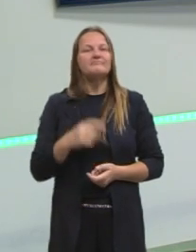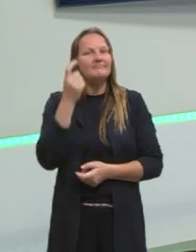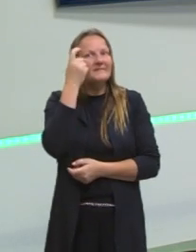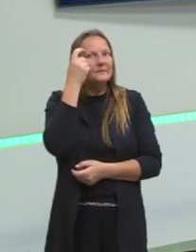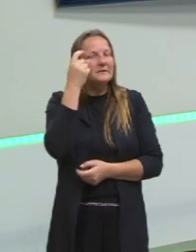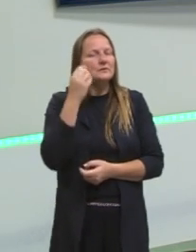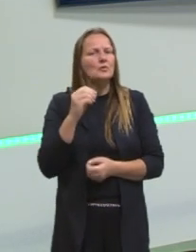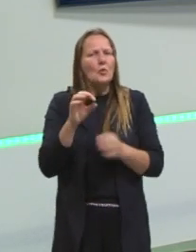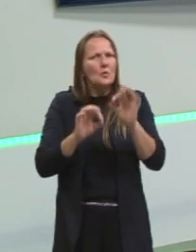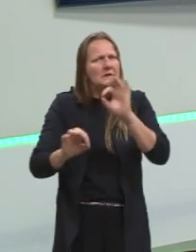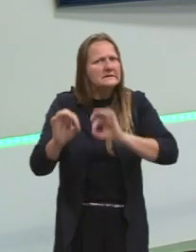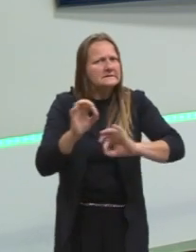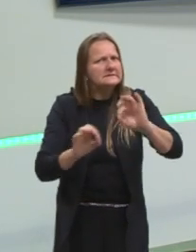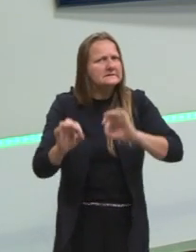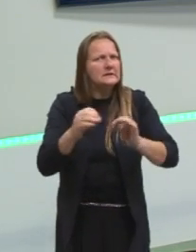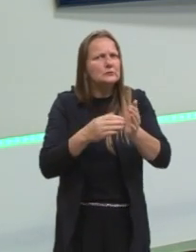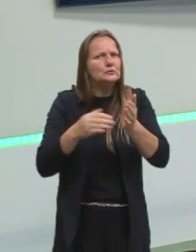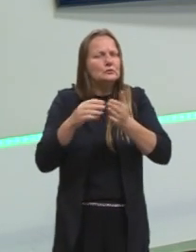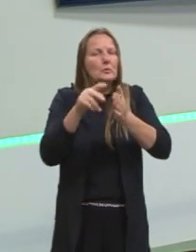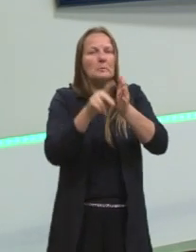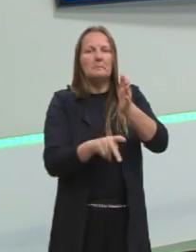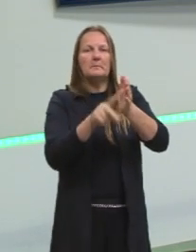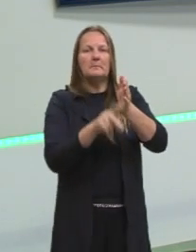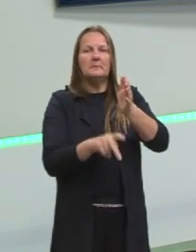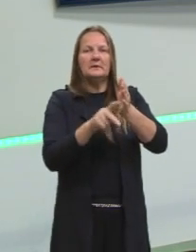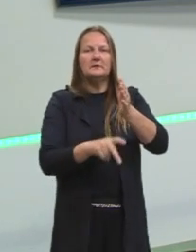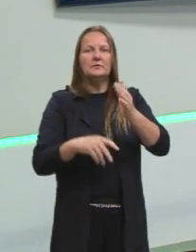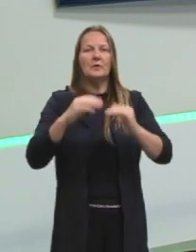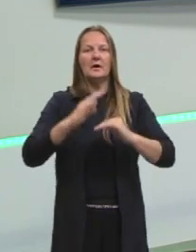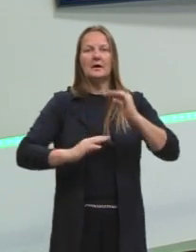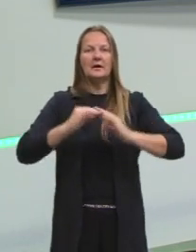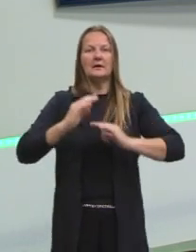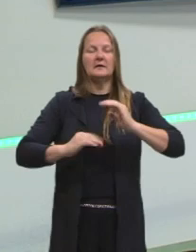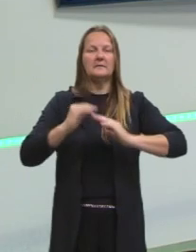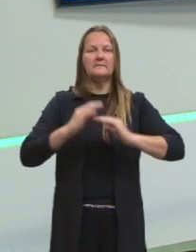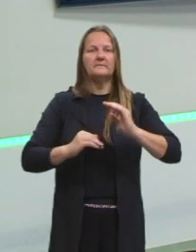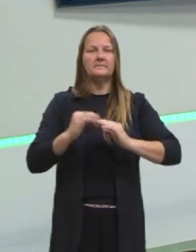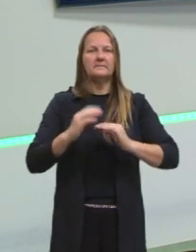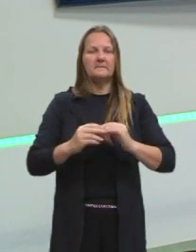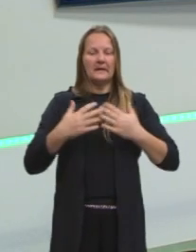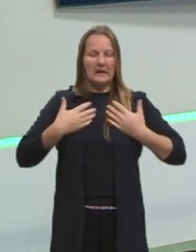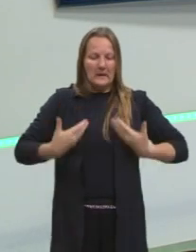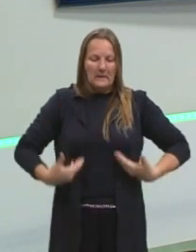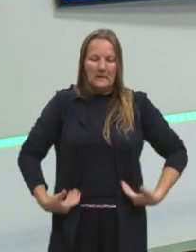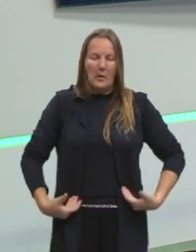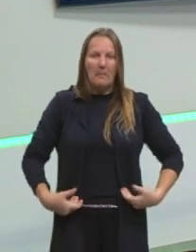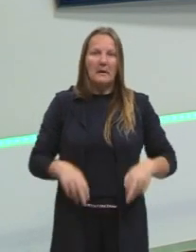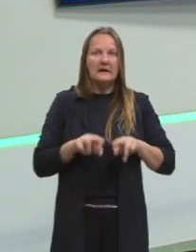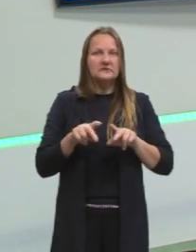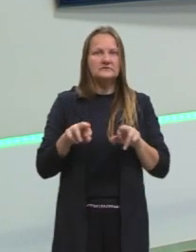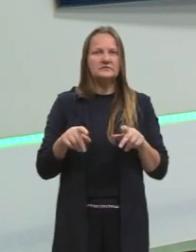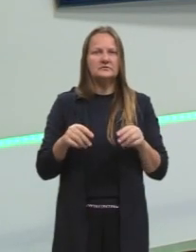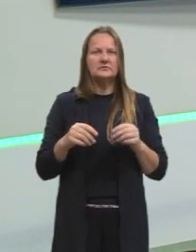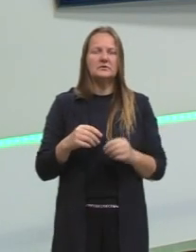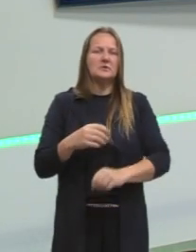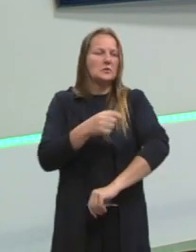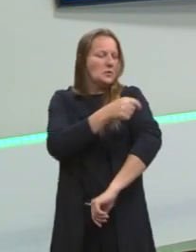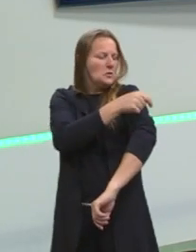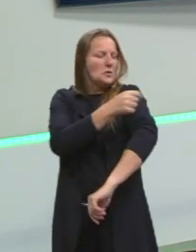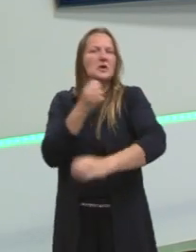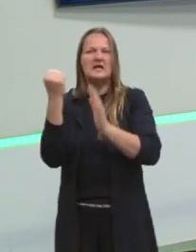organizaram tudo isso, mas quem fez essa ação não foi vestido de nazista, não foi com a suástica. Eles foram